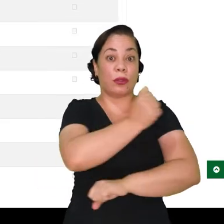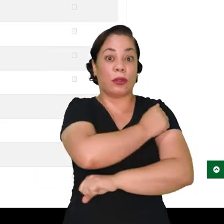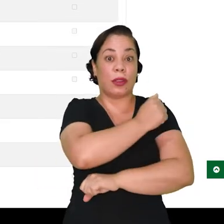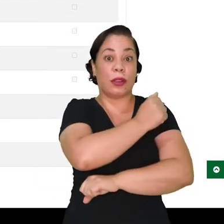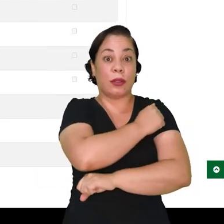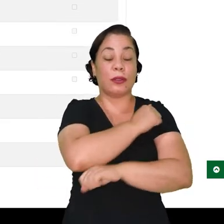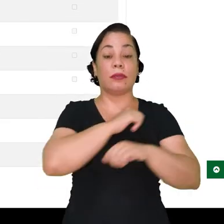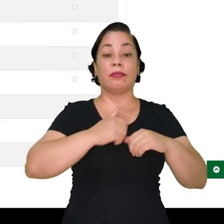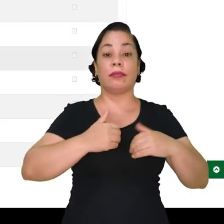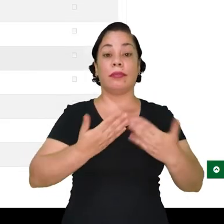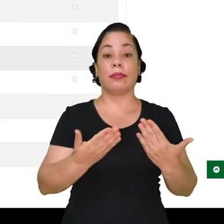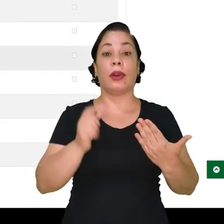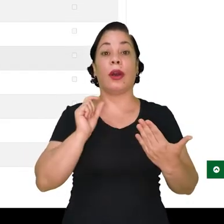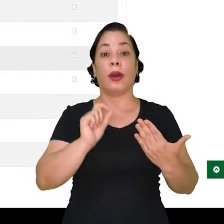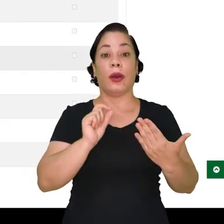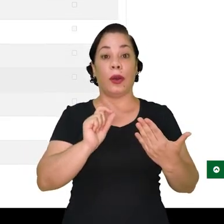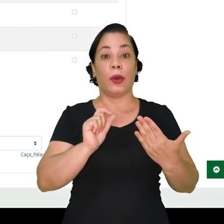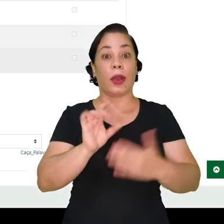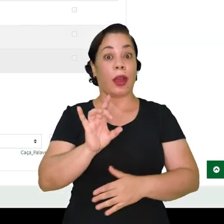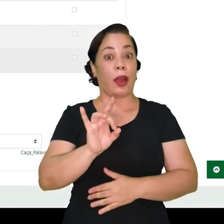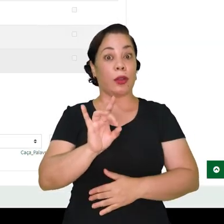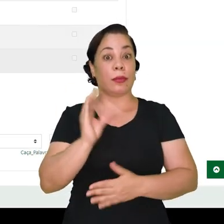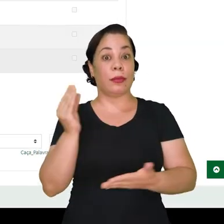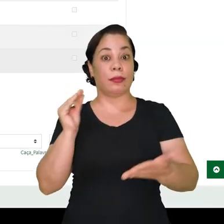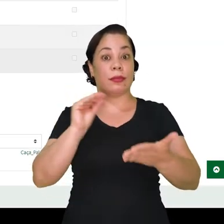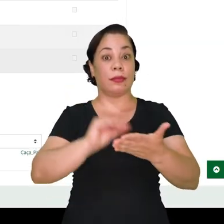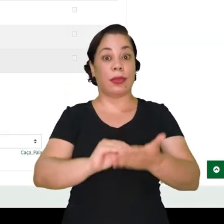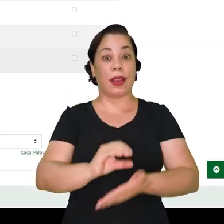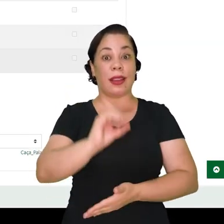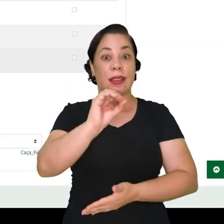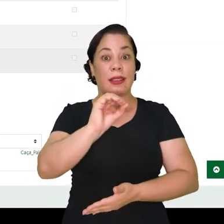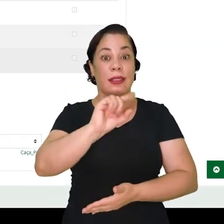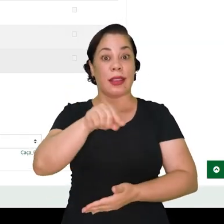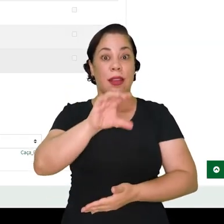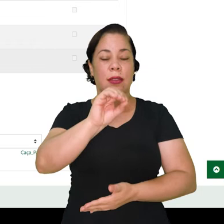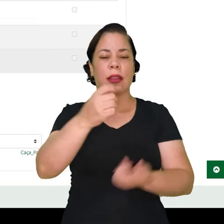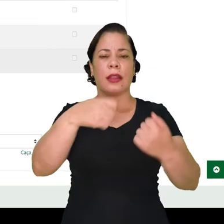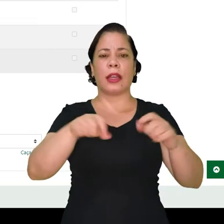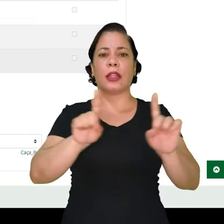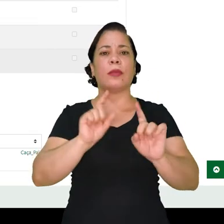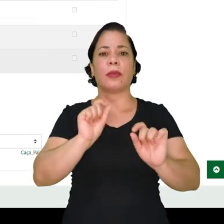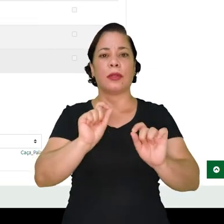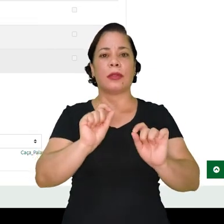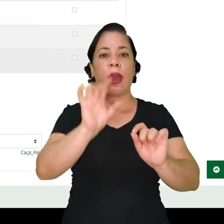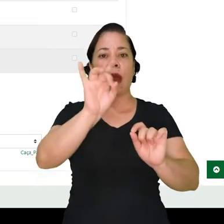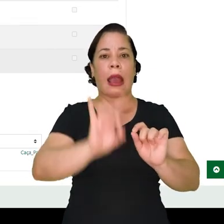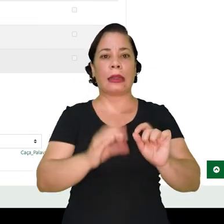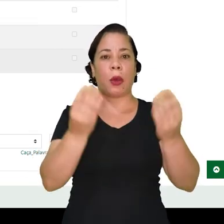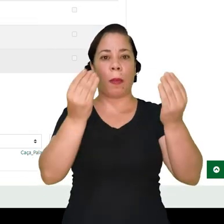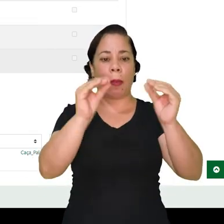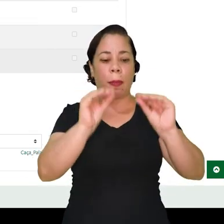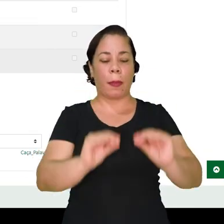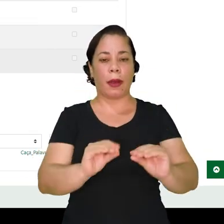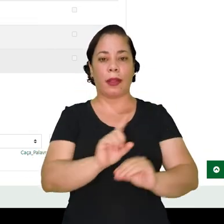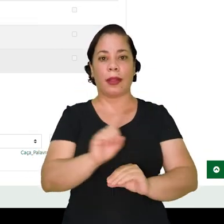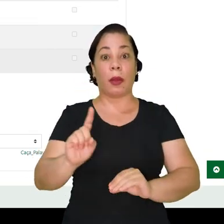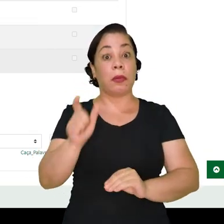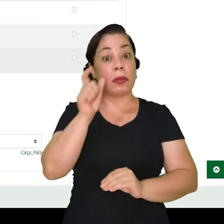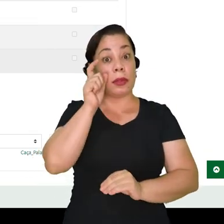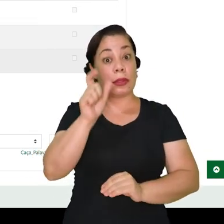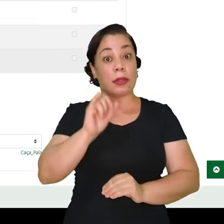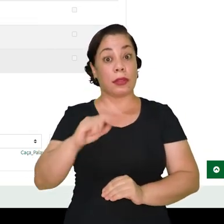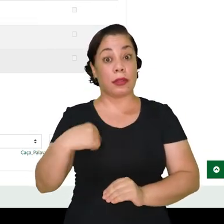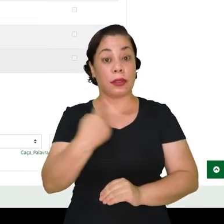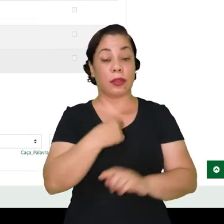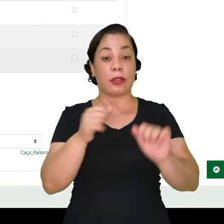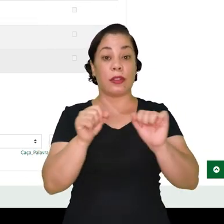outros estudantes. Então, eu lancei automaticamente a nota zero. Não precisei ficar lançando um a um. Isso é bem interessante